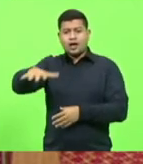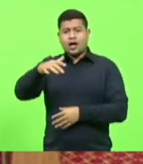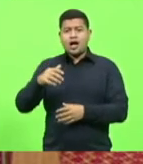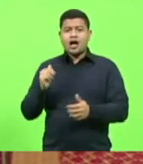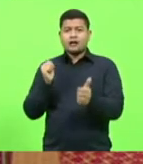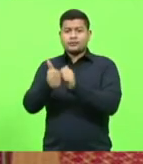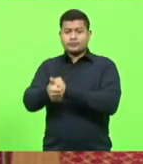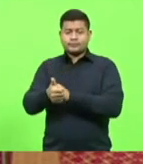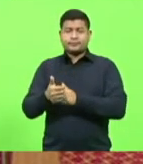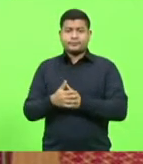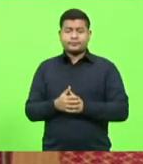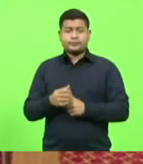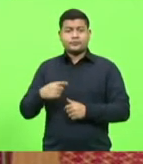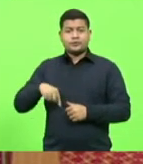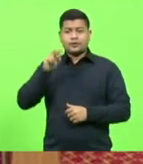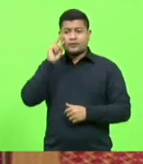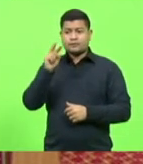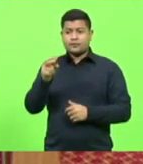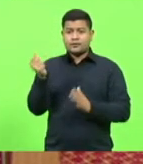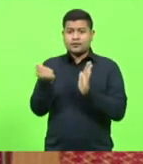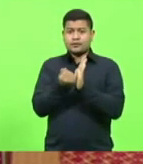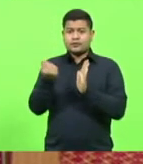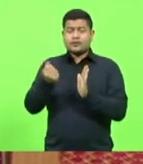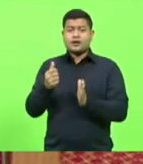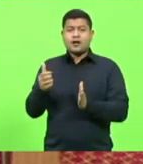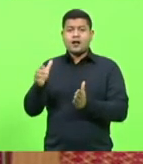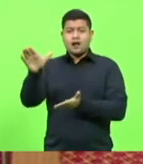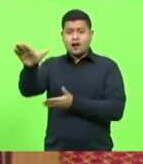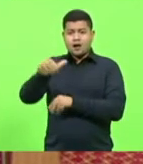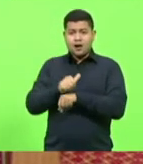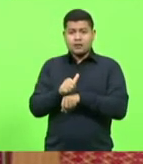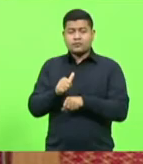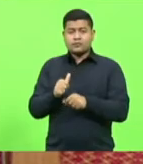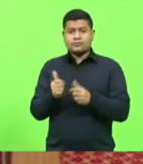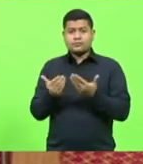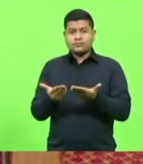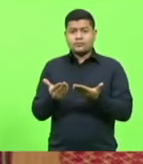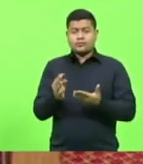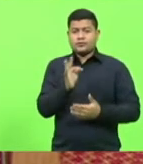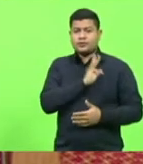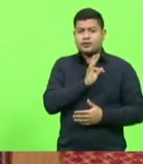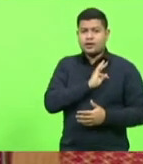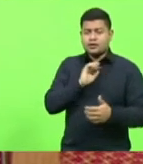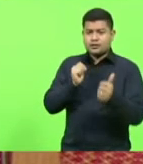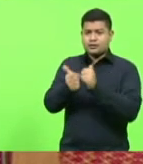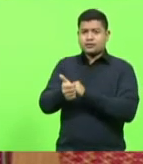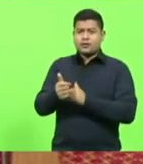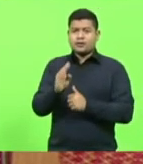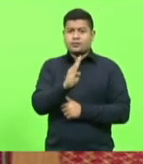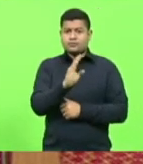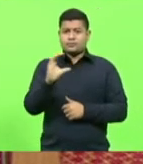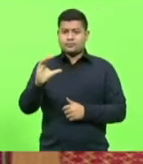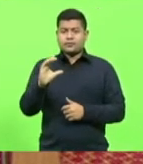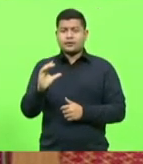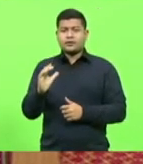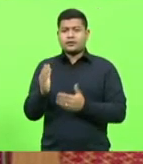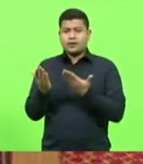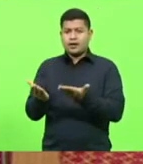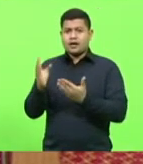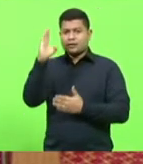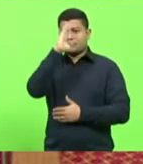e está registrando a contratação do técnico de atletismo de Balneário Camboriú para a seleção